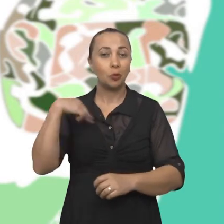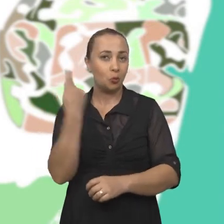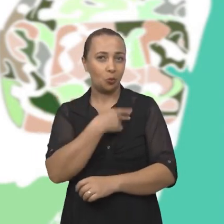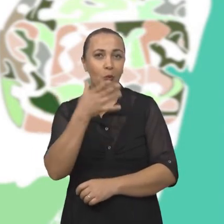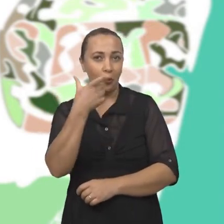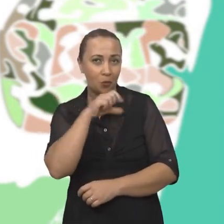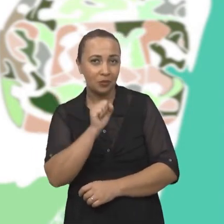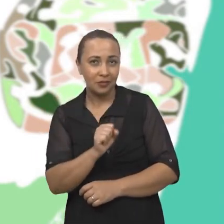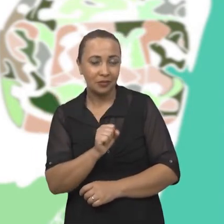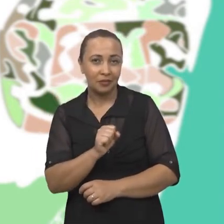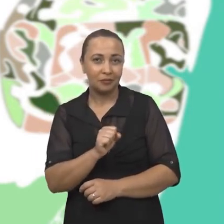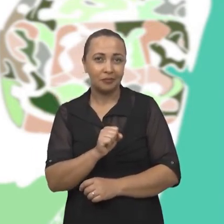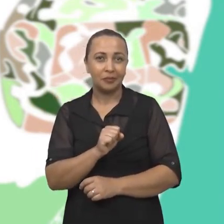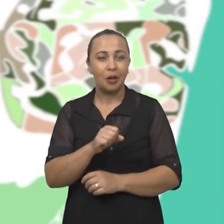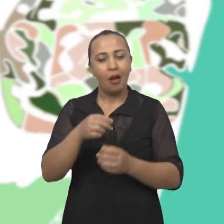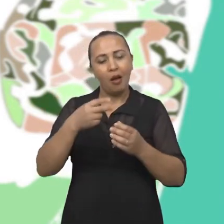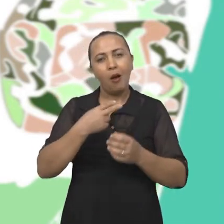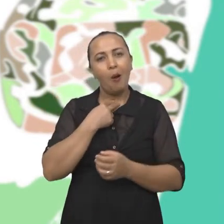consegue